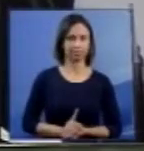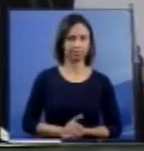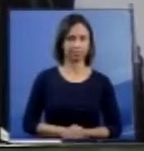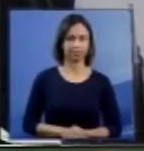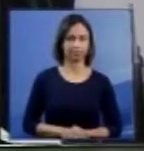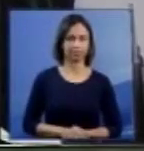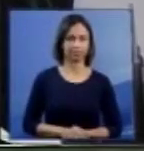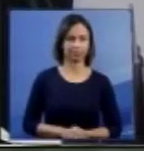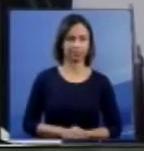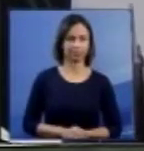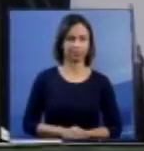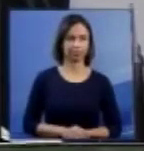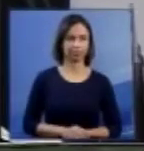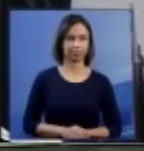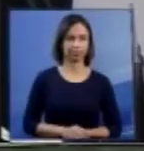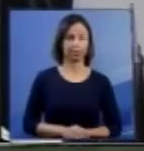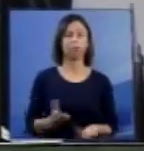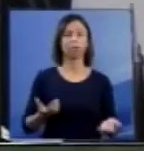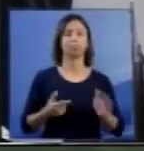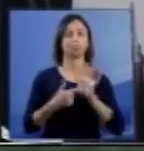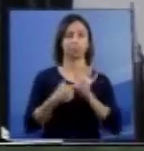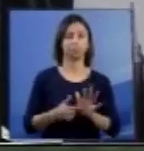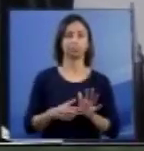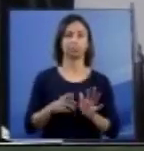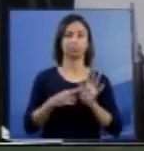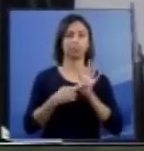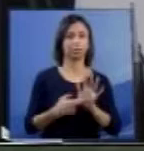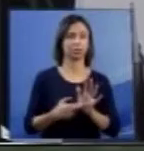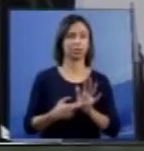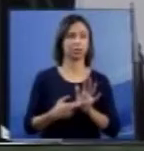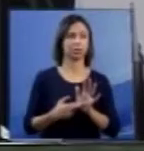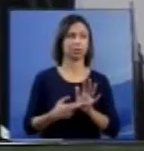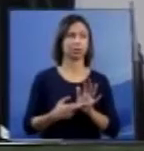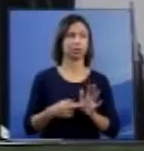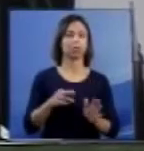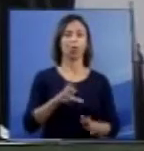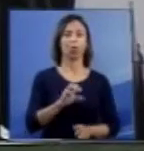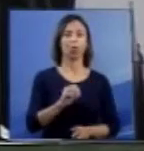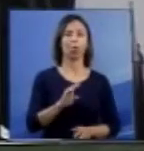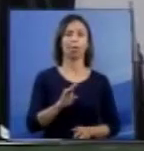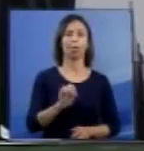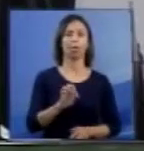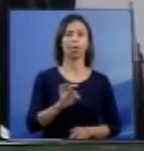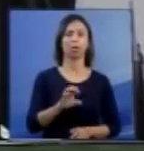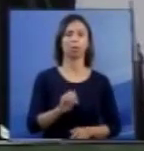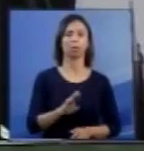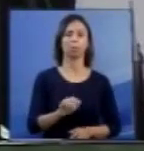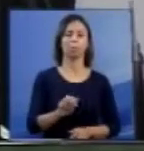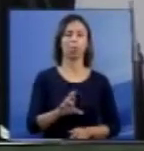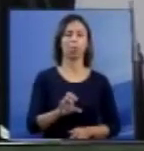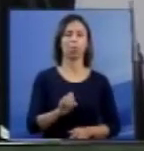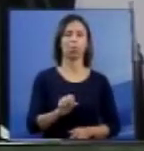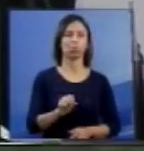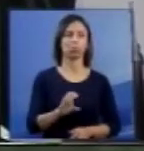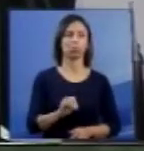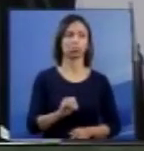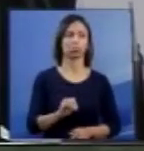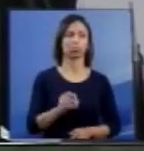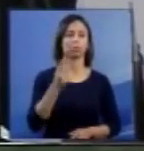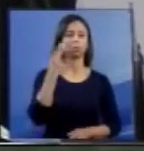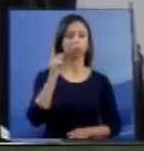Com a palavra, o representante da Arguente, doutor Luiz Roberto Barroso, para algum questionamento que